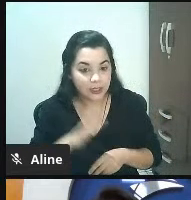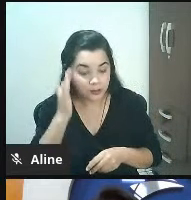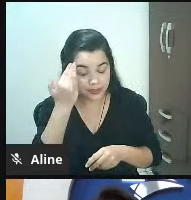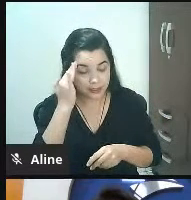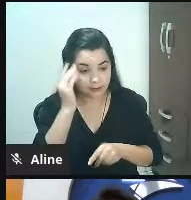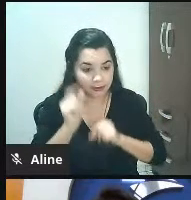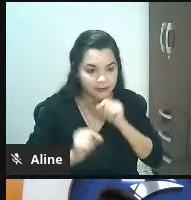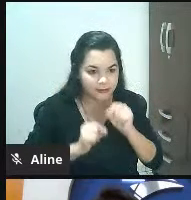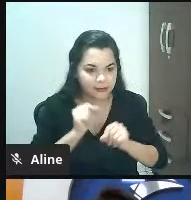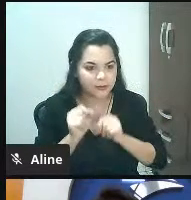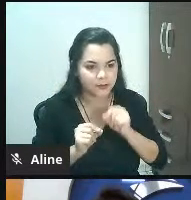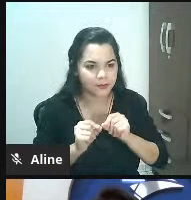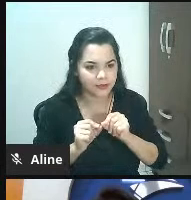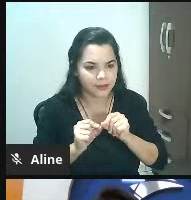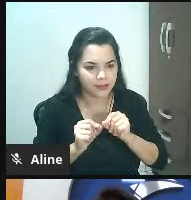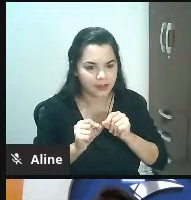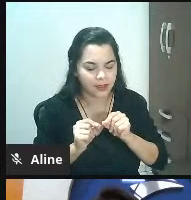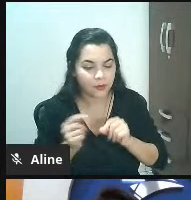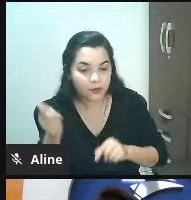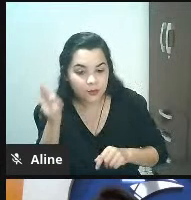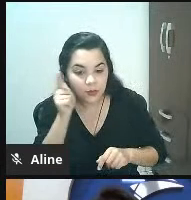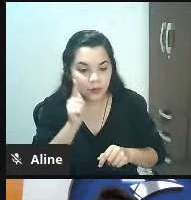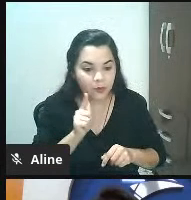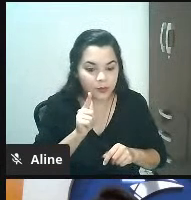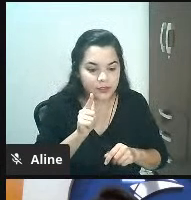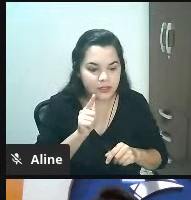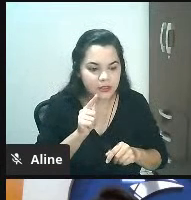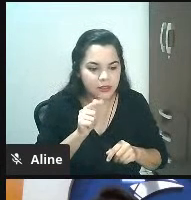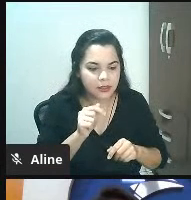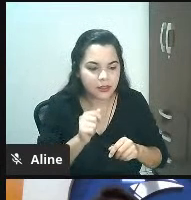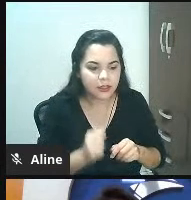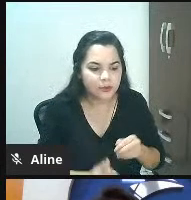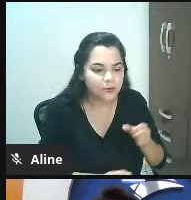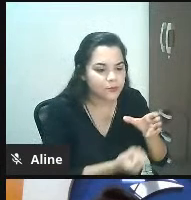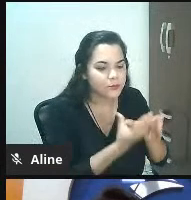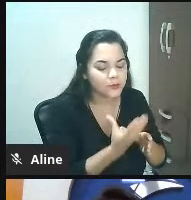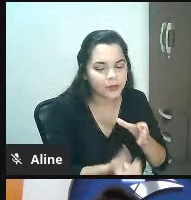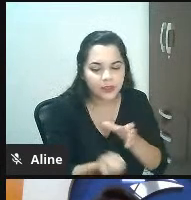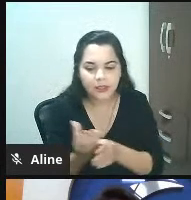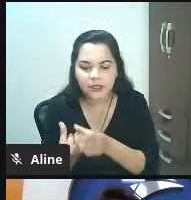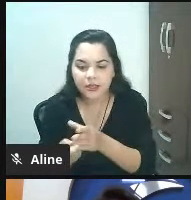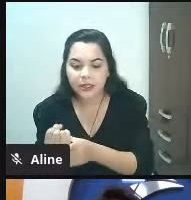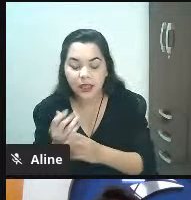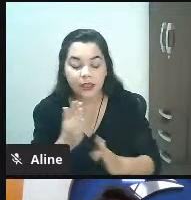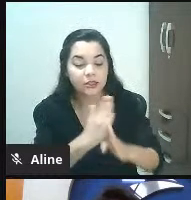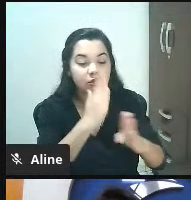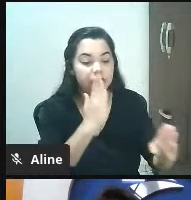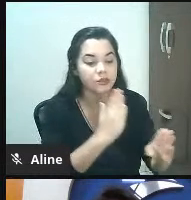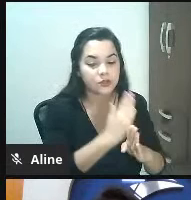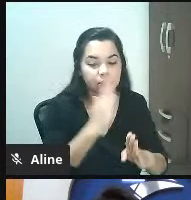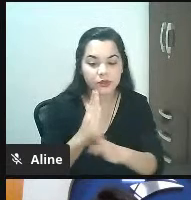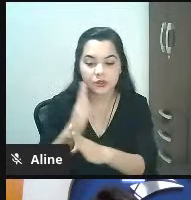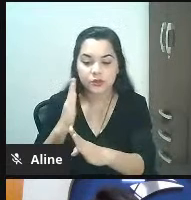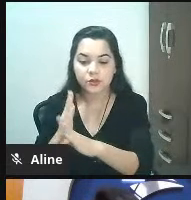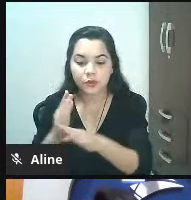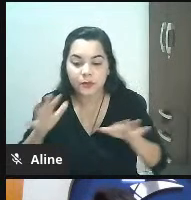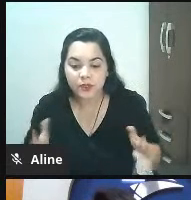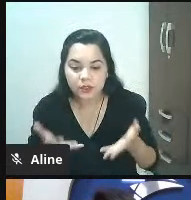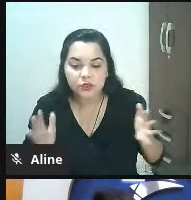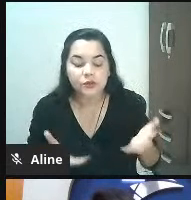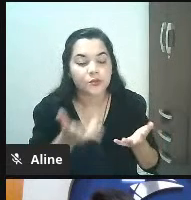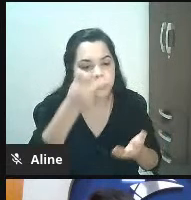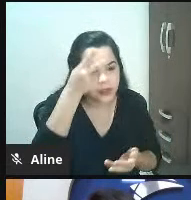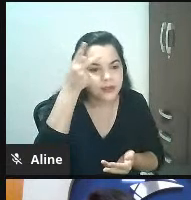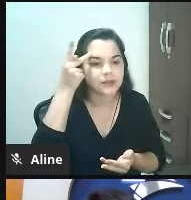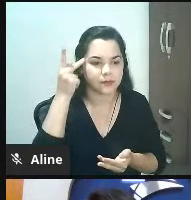explorando dos meus talentos enquanto liderança, das minhas atitudes enquanto liderança, para estimular as pessoas. É